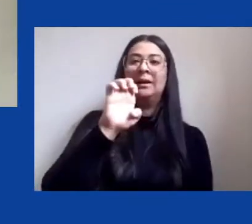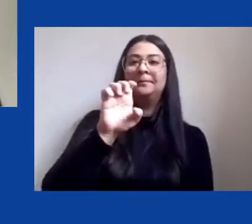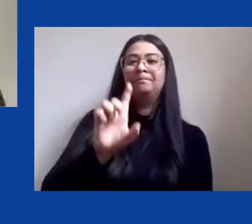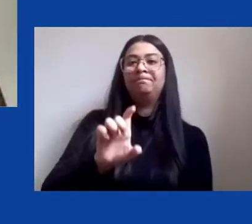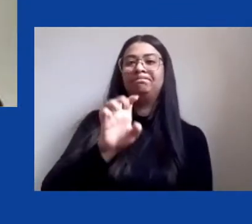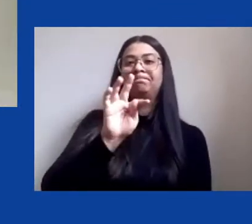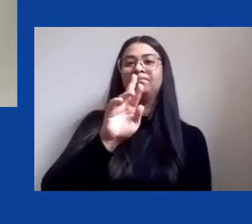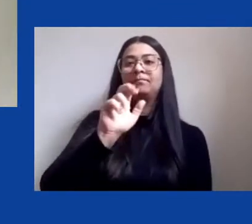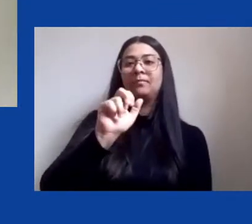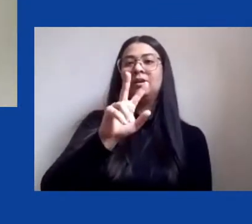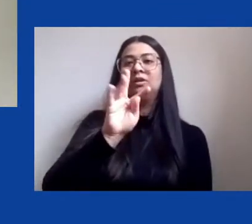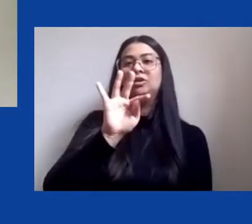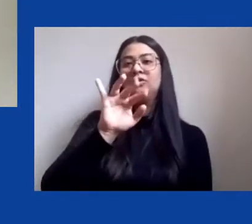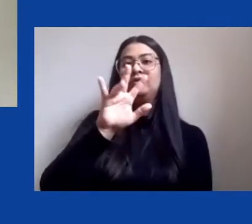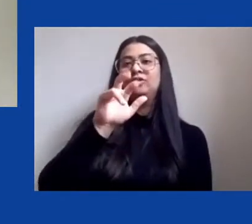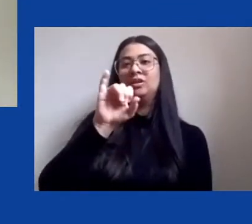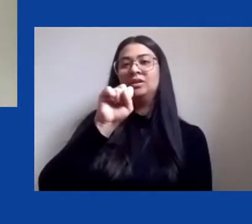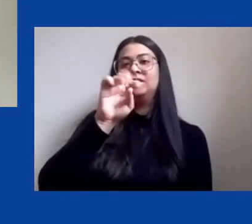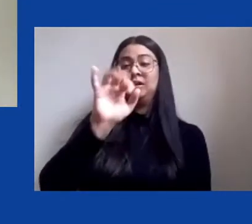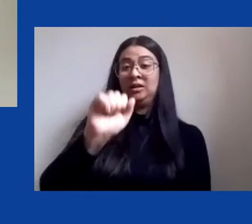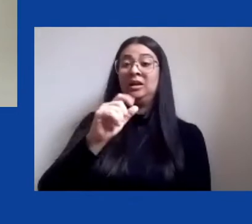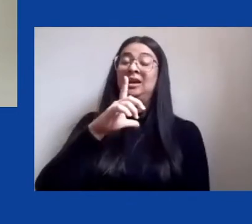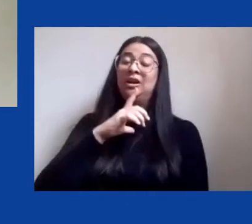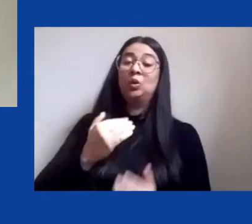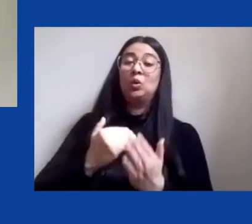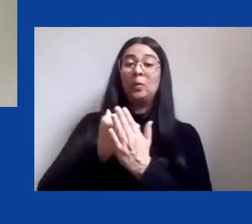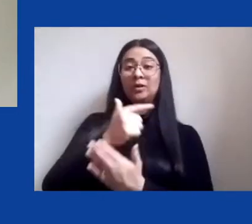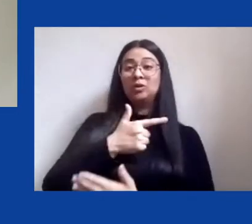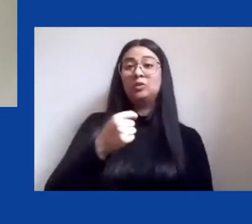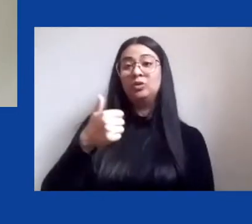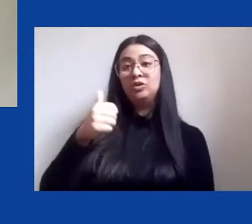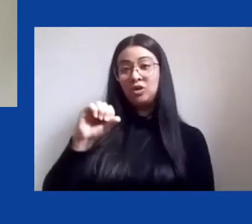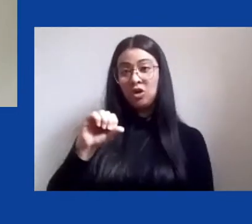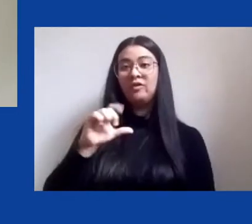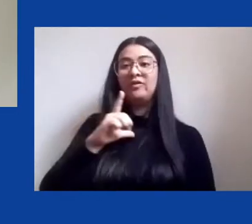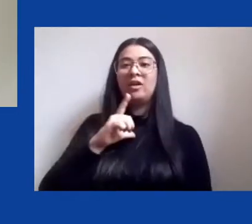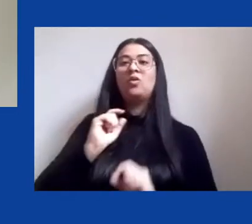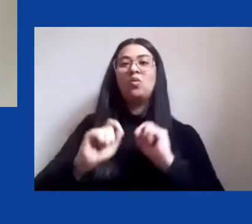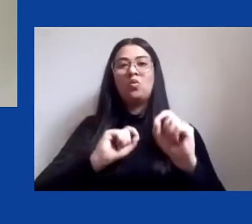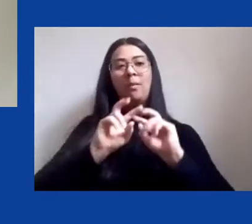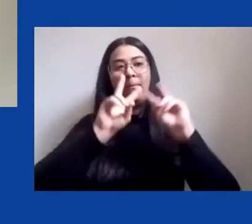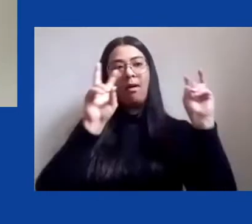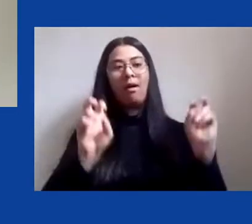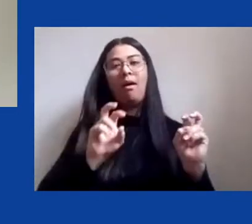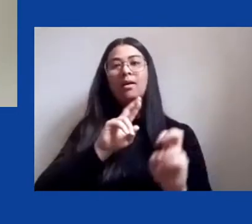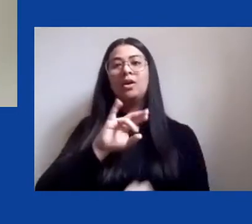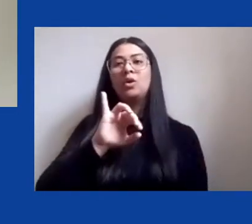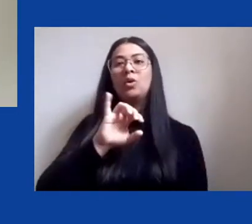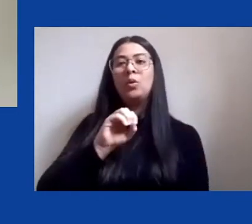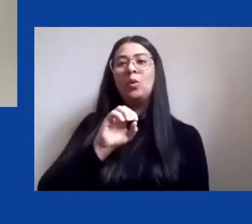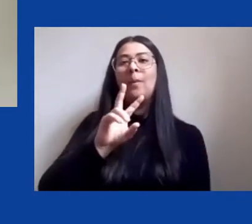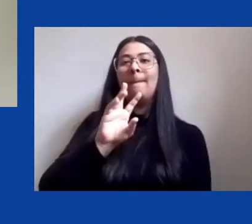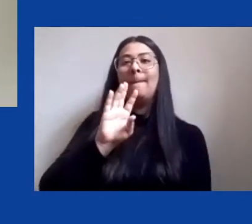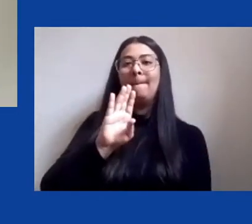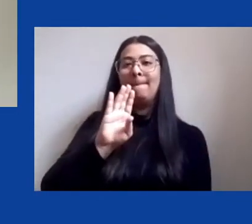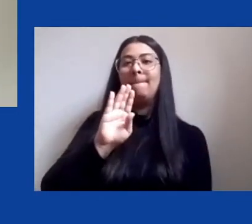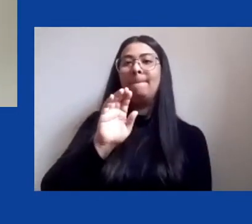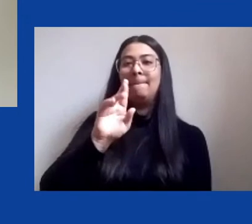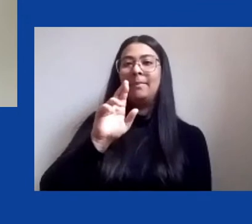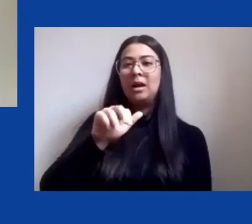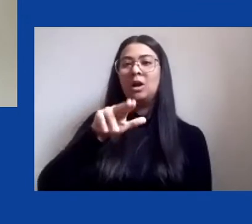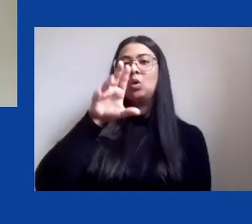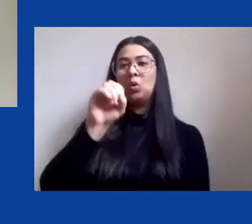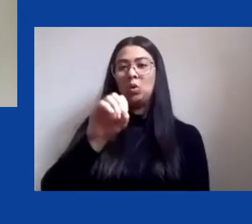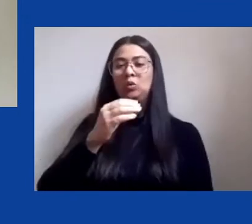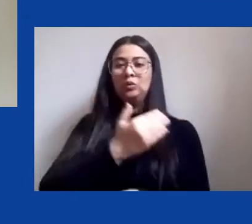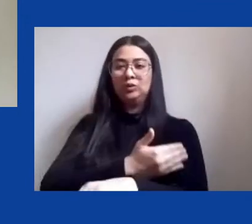do Plano Barão do Rio Branco que inclusive motivou uma manifestação da aba por meio do Comitê Povos Tradicionais Meio Ambiente